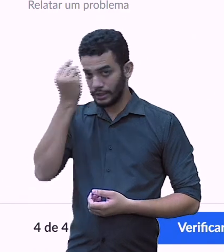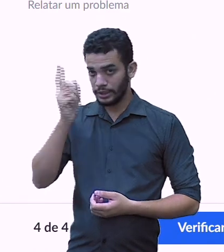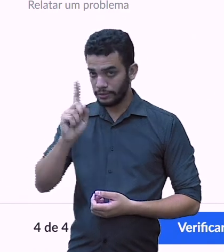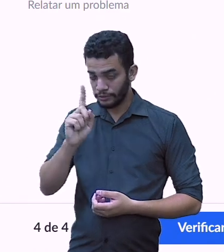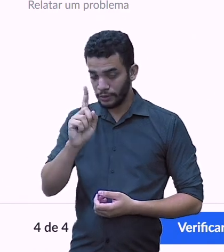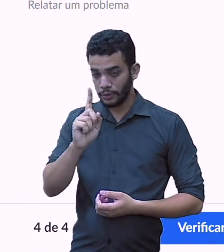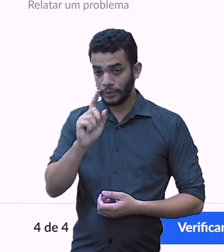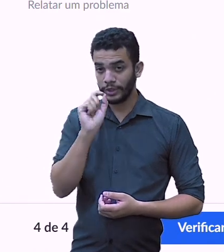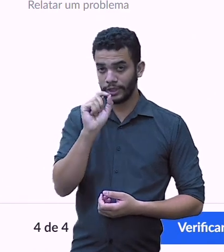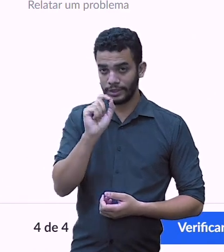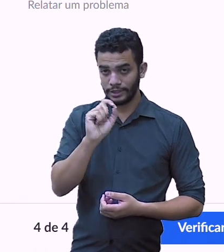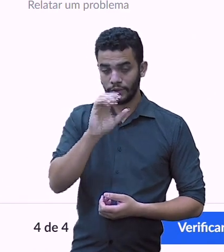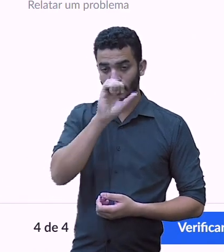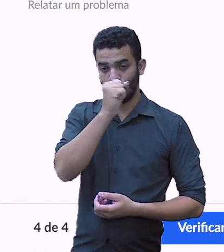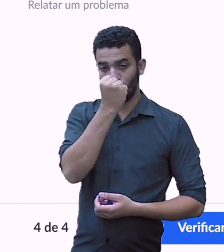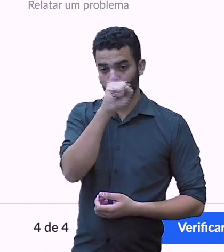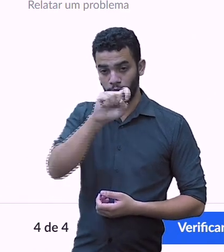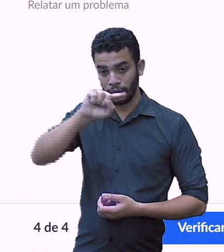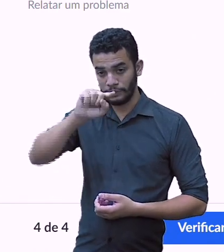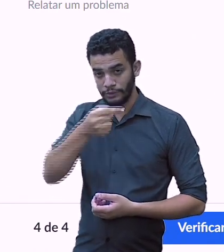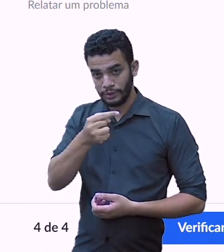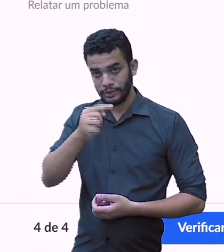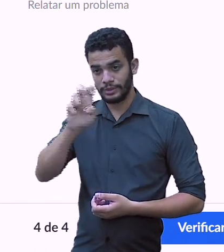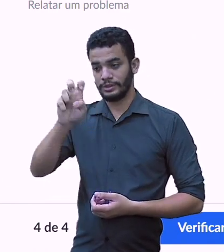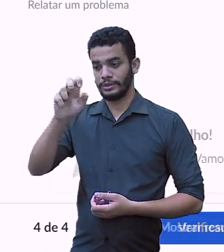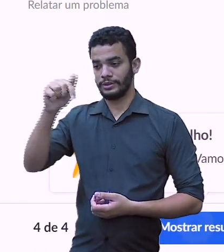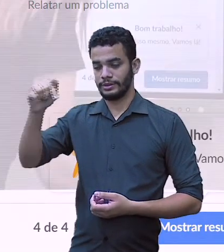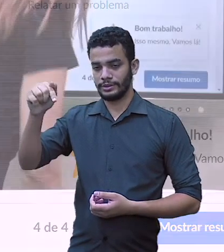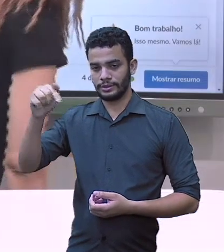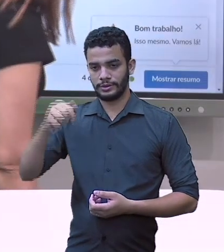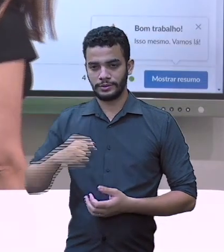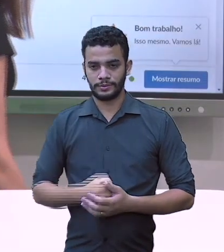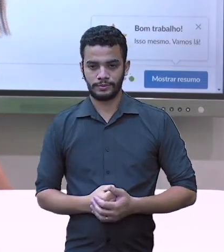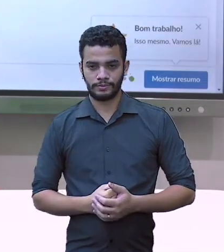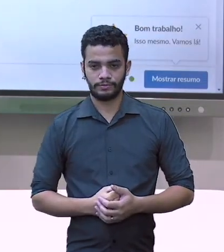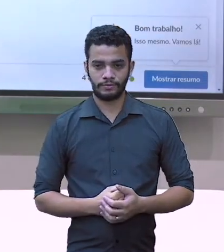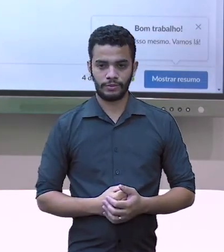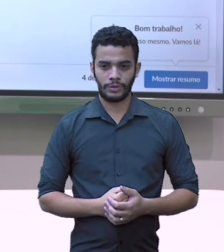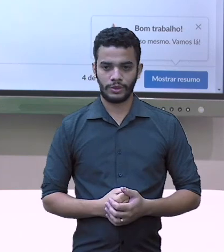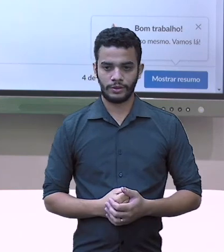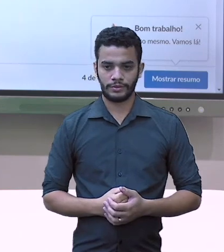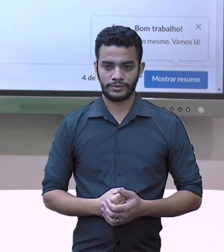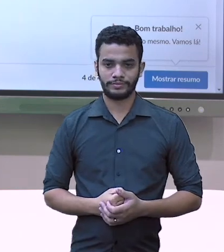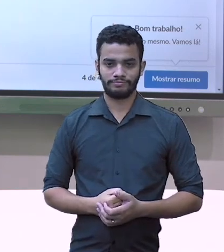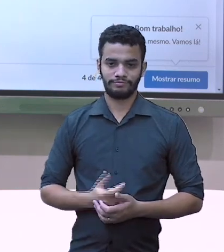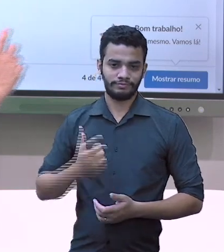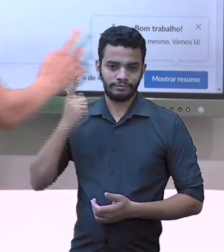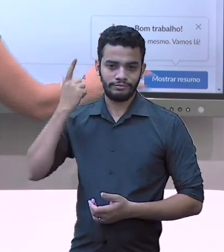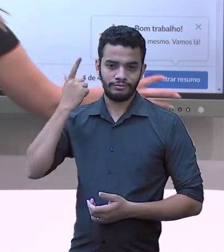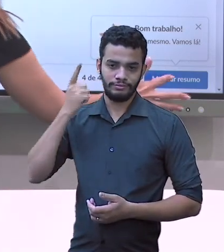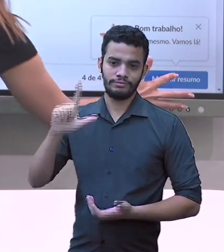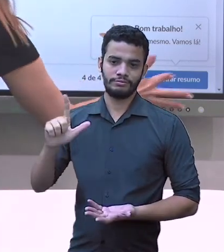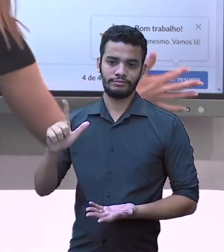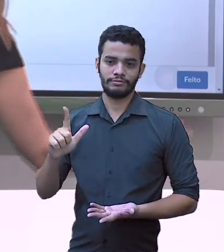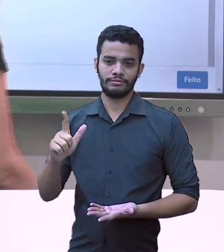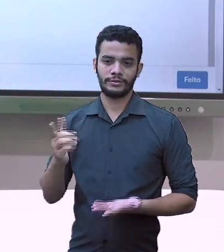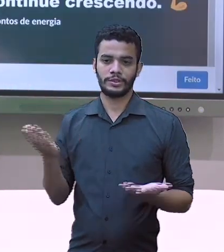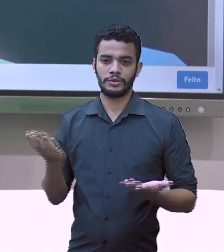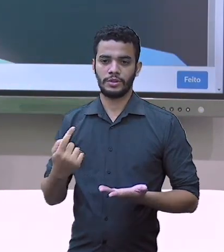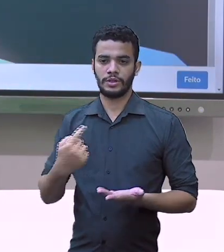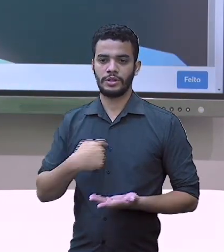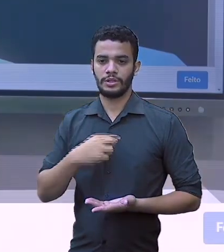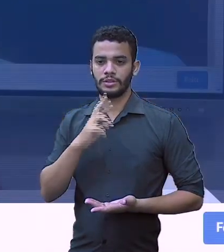E 57 centésimos. Vamos conferir? Olha, bom trabalho. Agora, nós vamos mostrar o meu